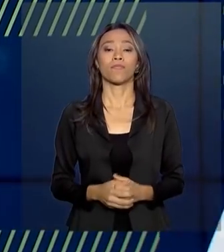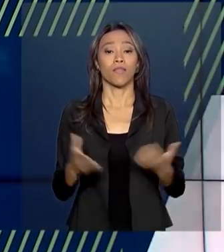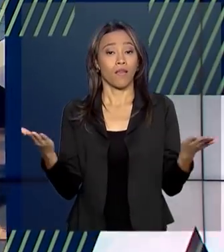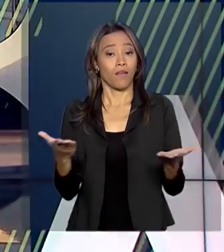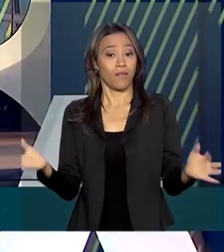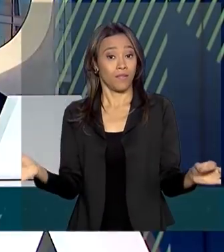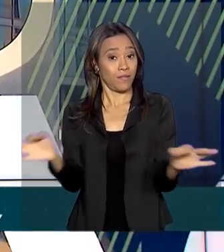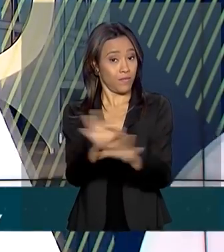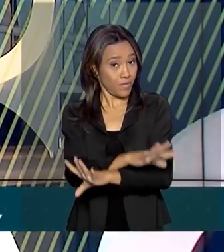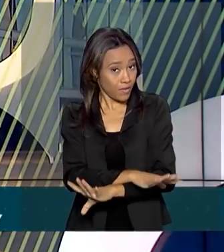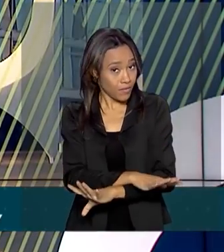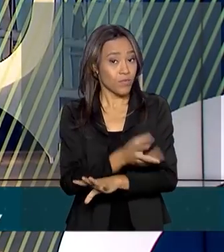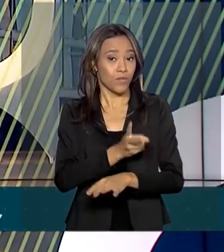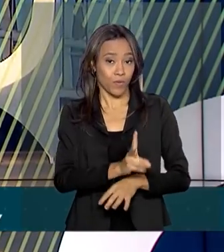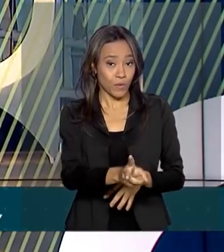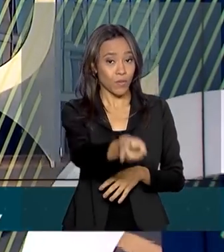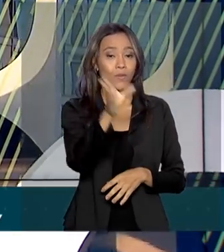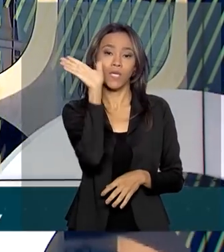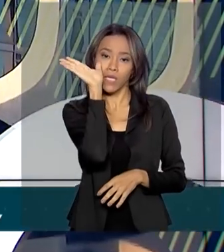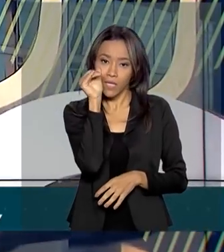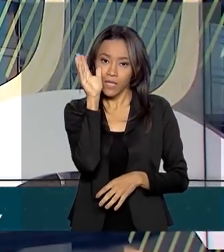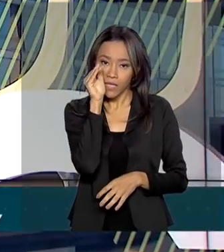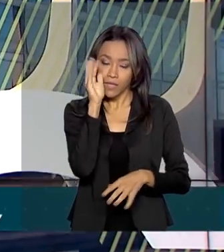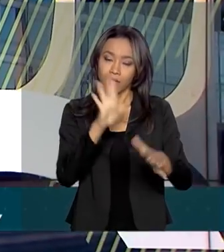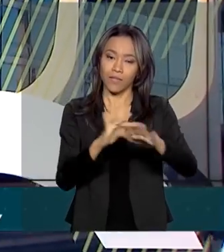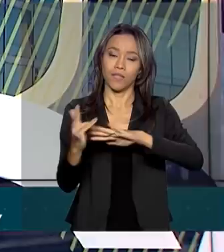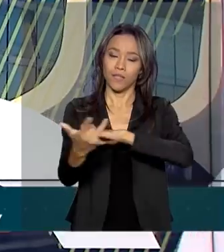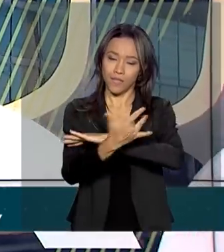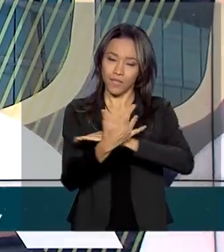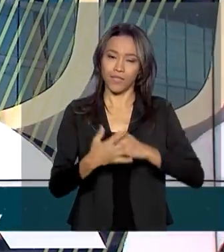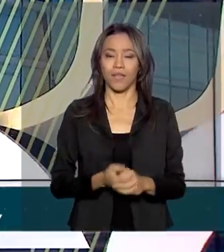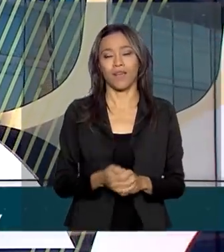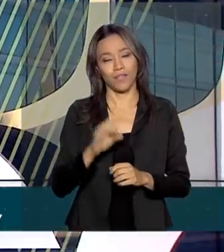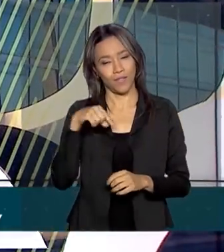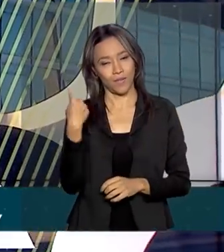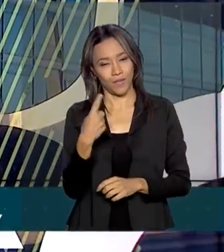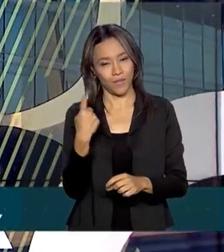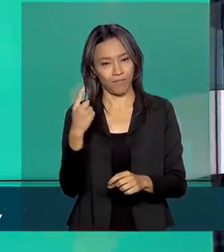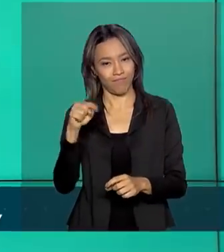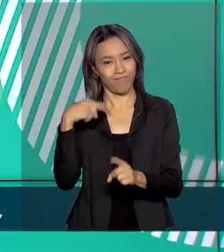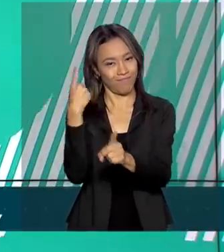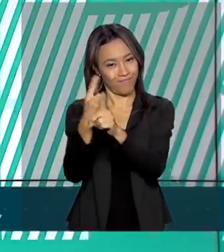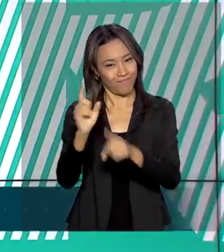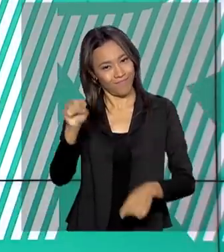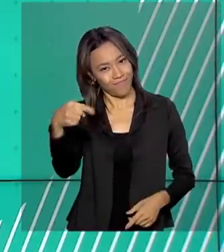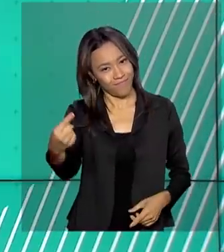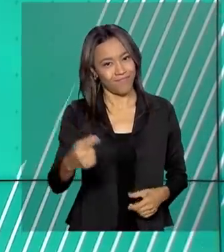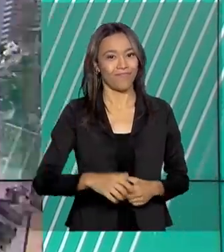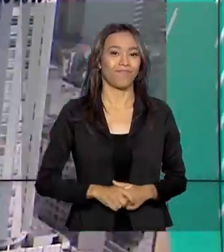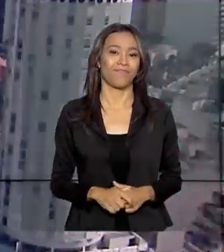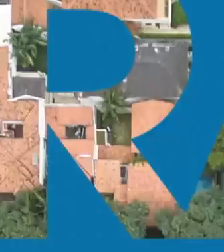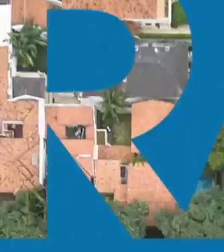governo agora fica por aqui. Continue nos acompanhando pelas redes sociais. O nosso encontro é na próxima edição. Até lá!